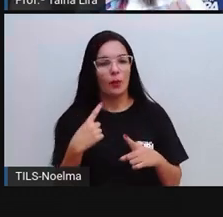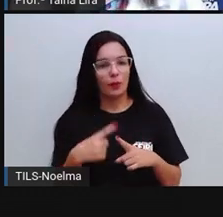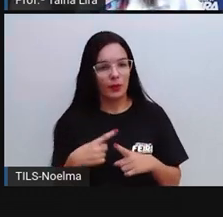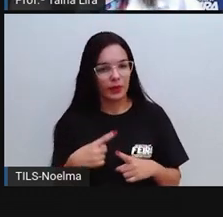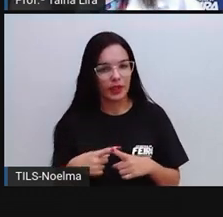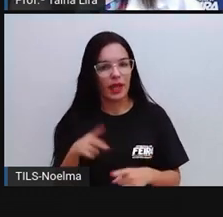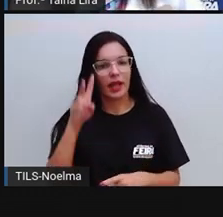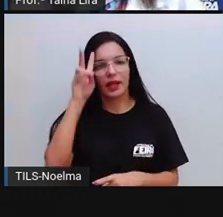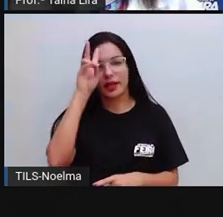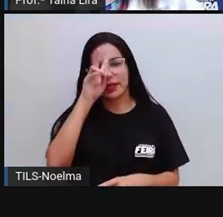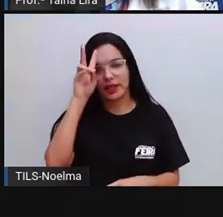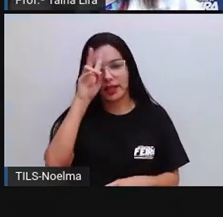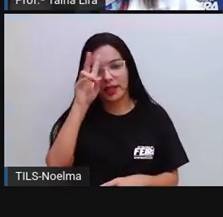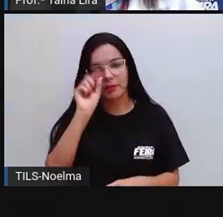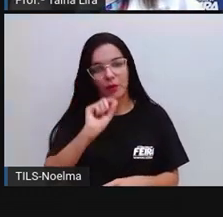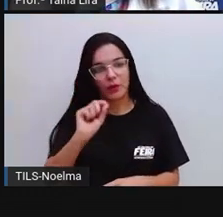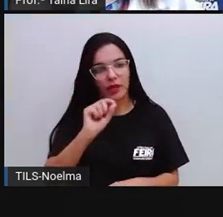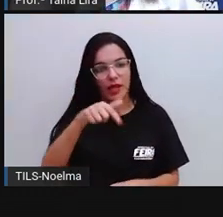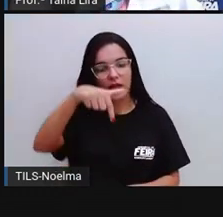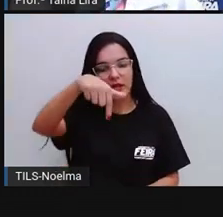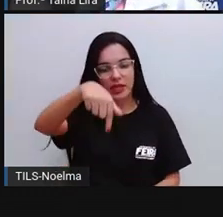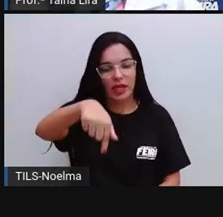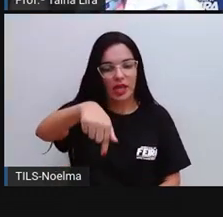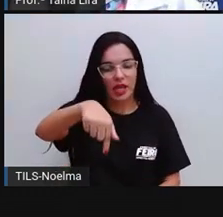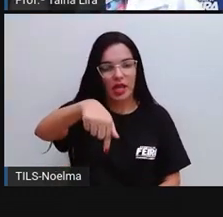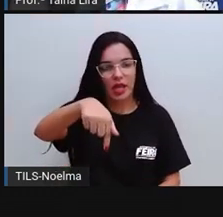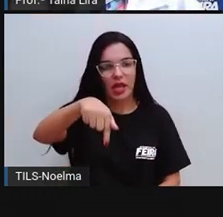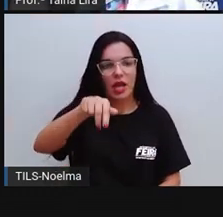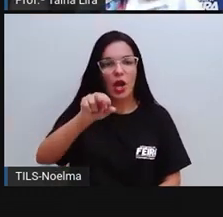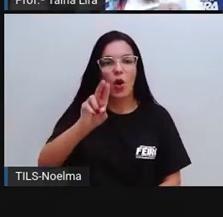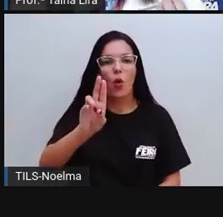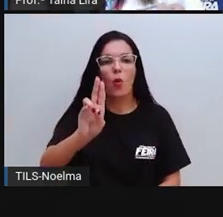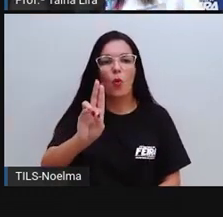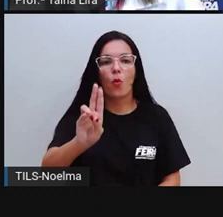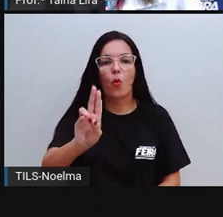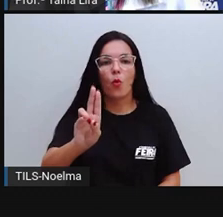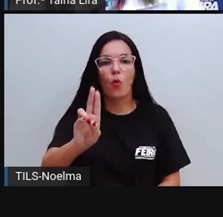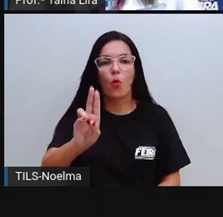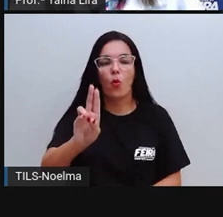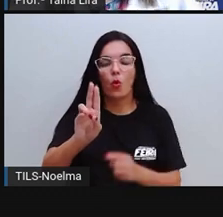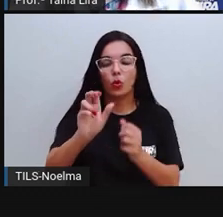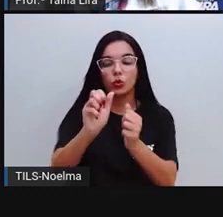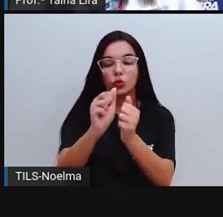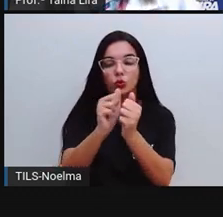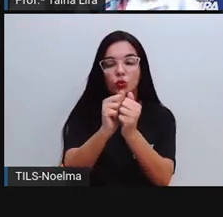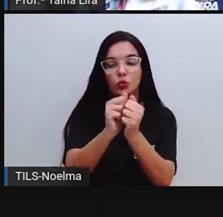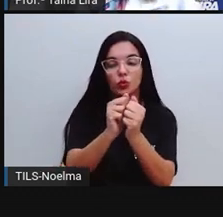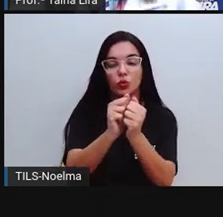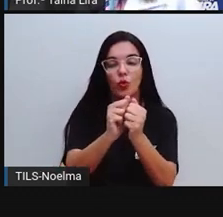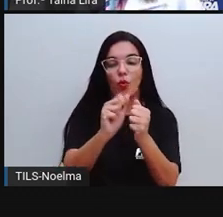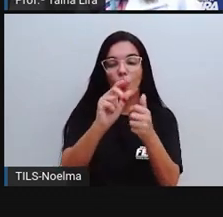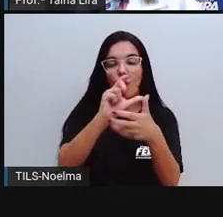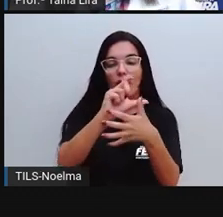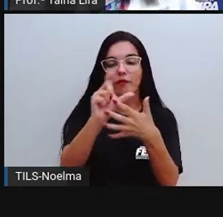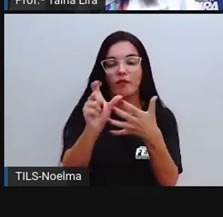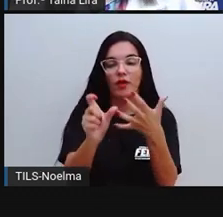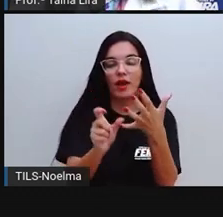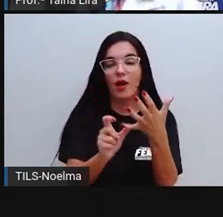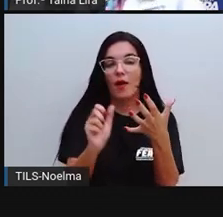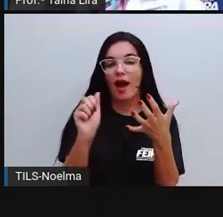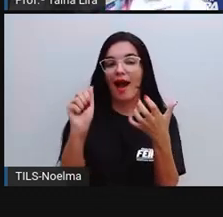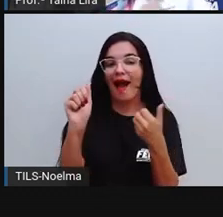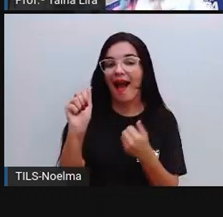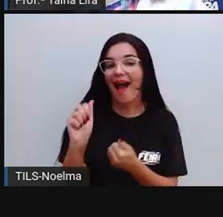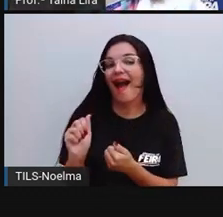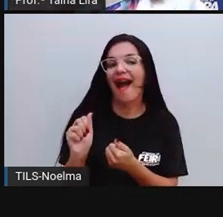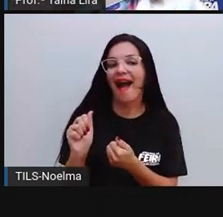segundo ano, porque, ó, o Q. U está acompanhado, ó, da vogal A, tá? E a Pro já falou isso,